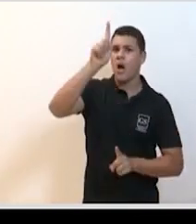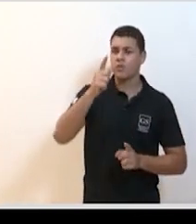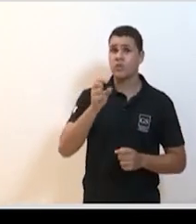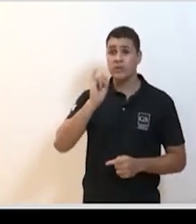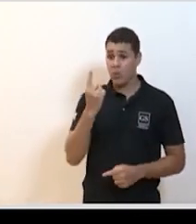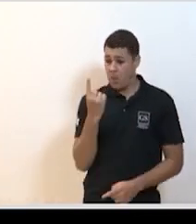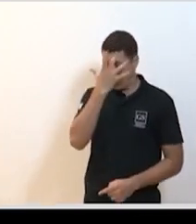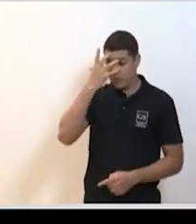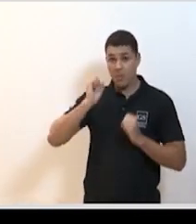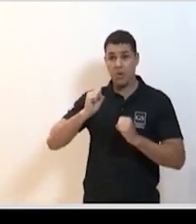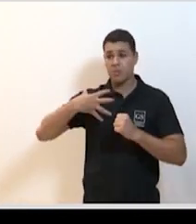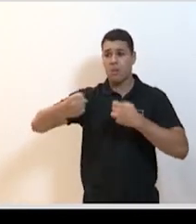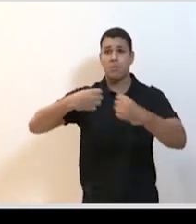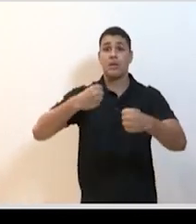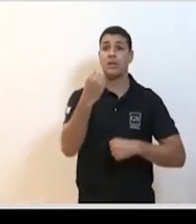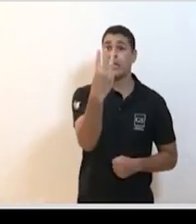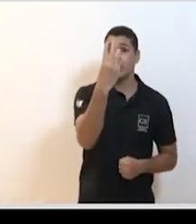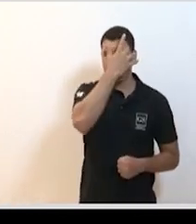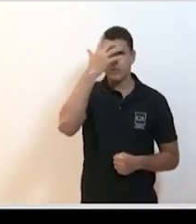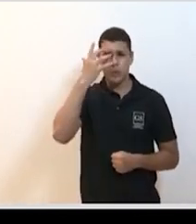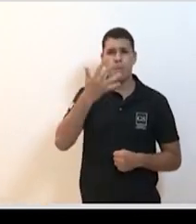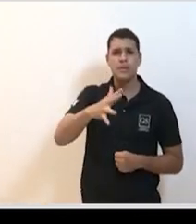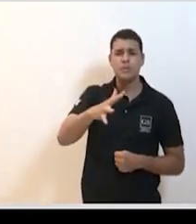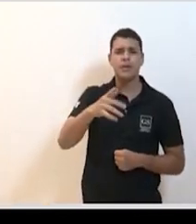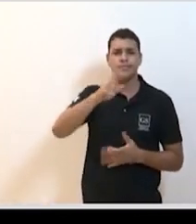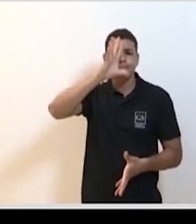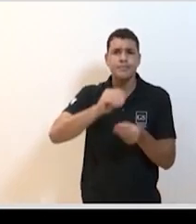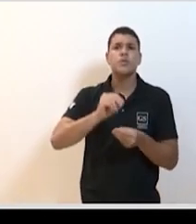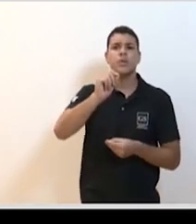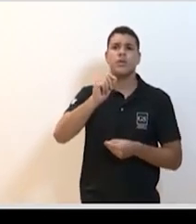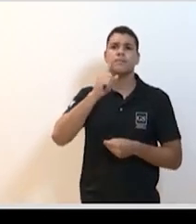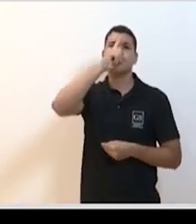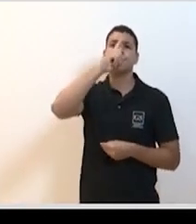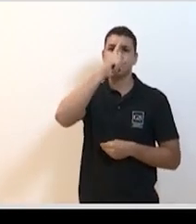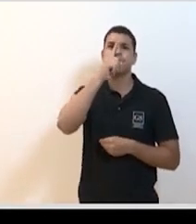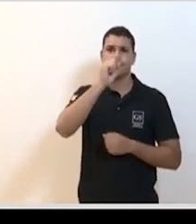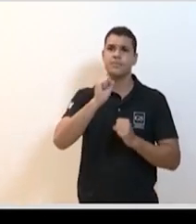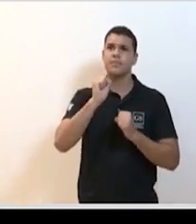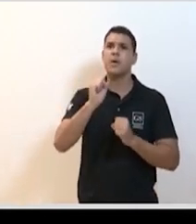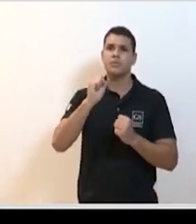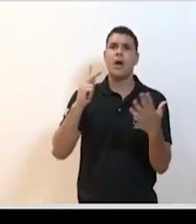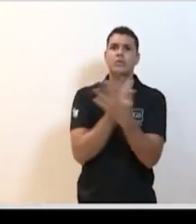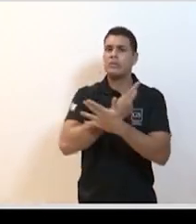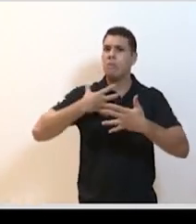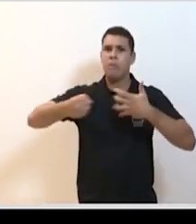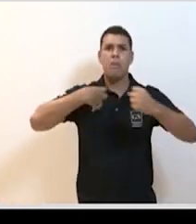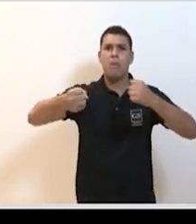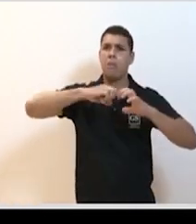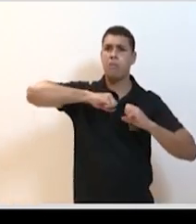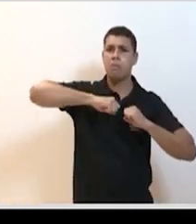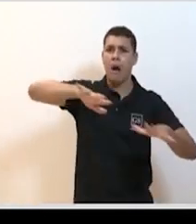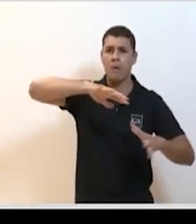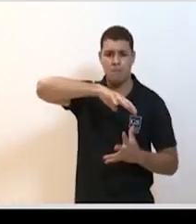de infectar 3 pessoas, em média, isso significa um risco de epidemia explosivo. E existe ainda um fenômeno que a gente chama